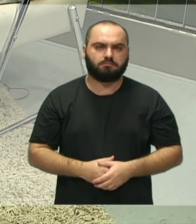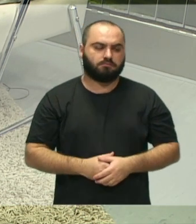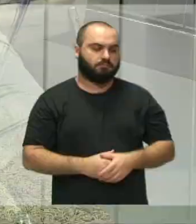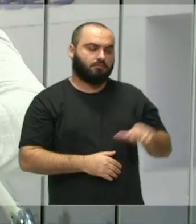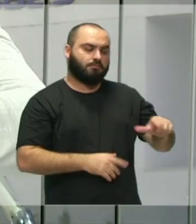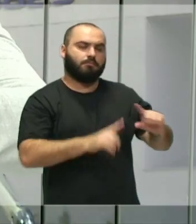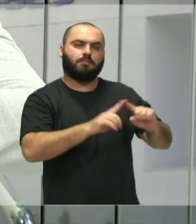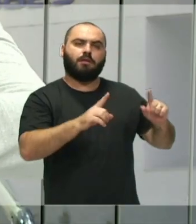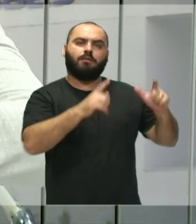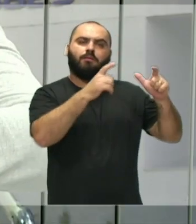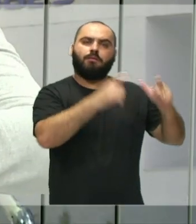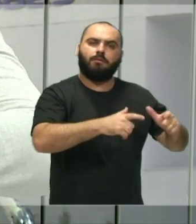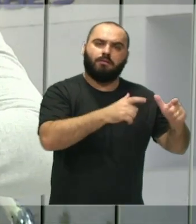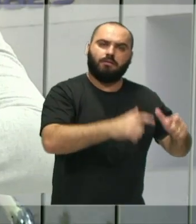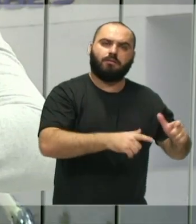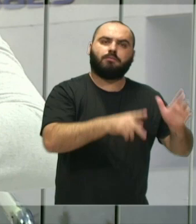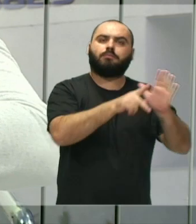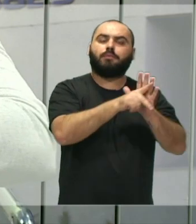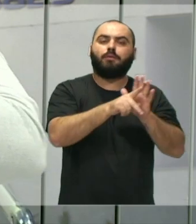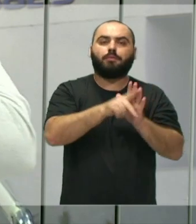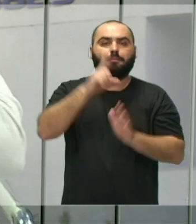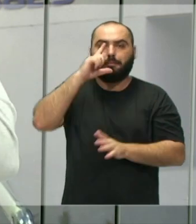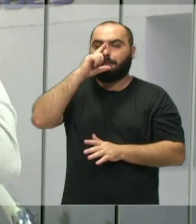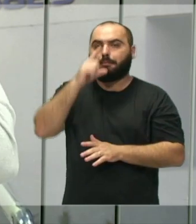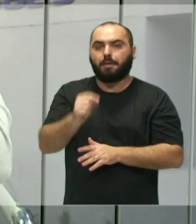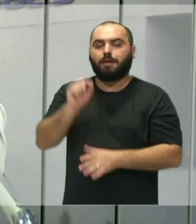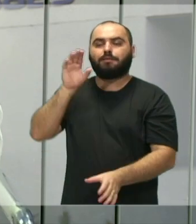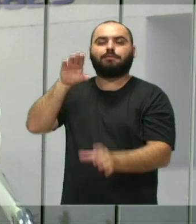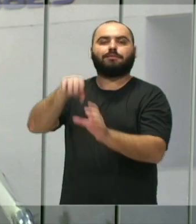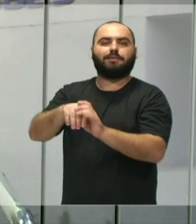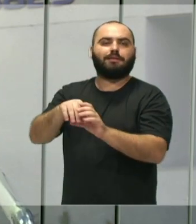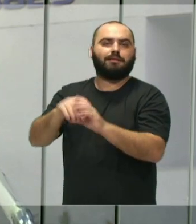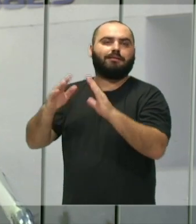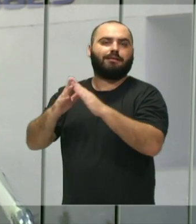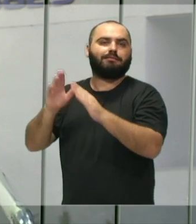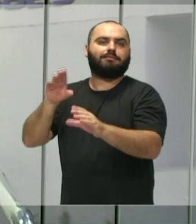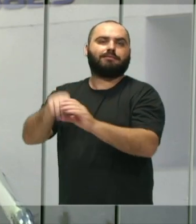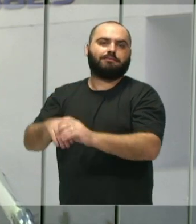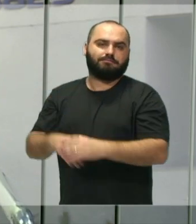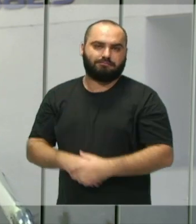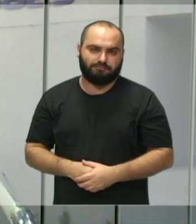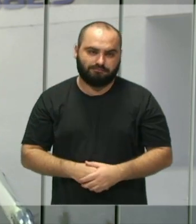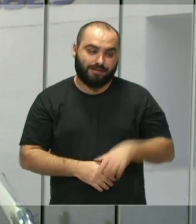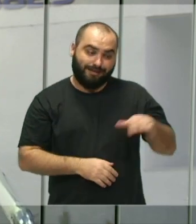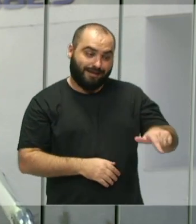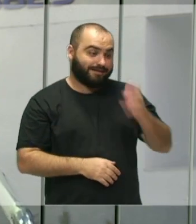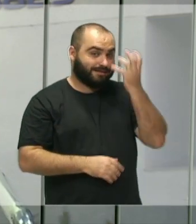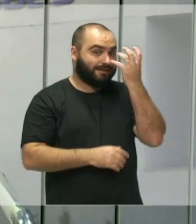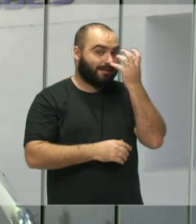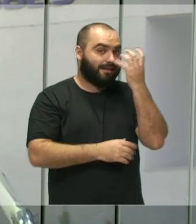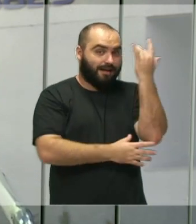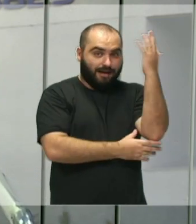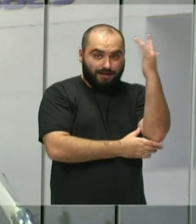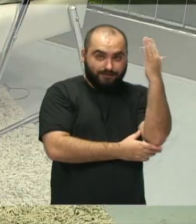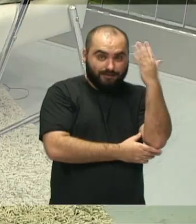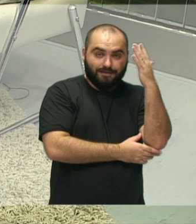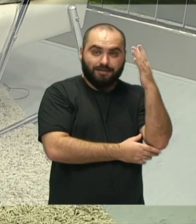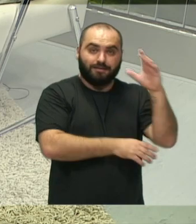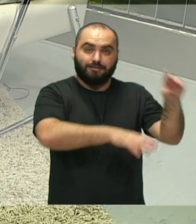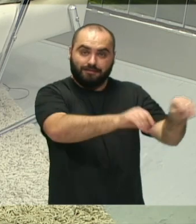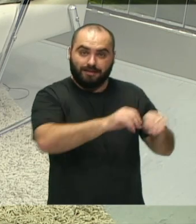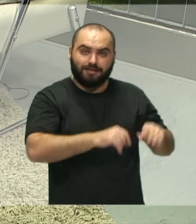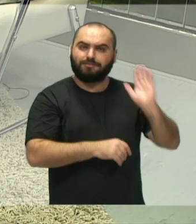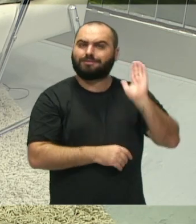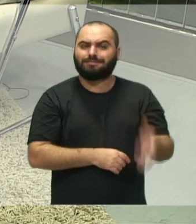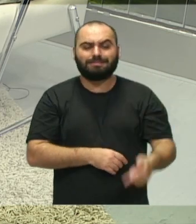mas o seu redor, são os ninhos e pássaros que tem dentro, por exemplo, essa árvore estava nesse terreno há 70 anos, né, então foi